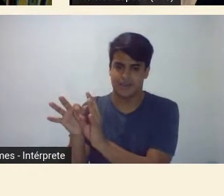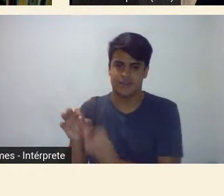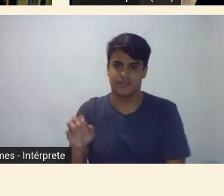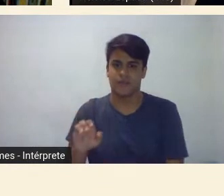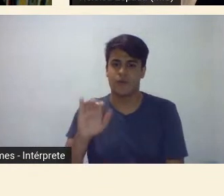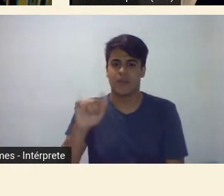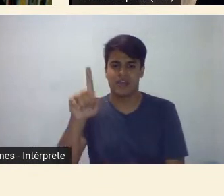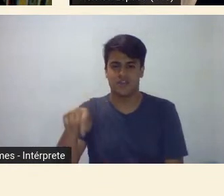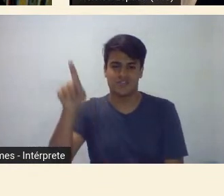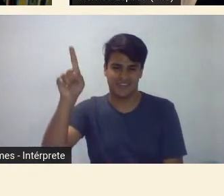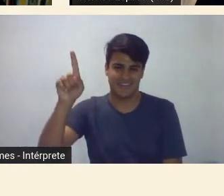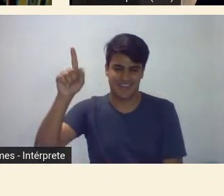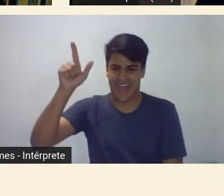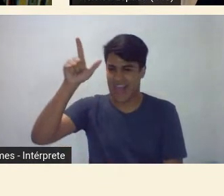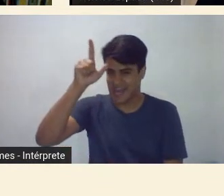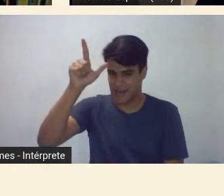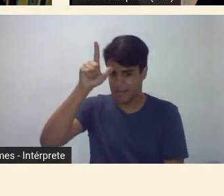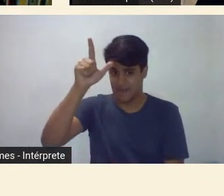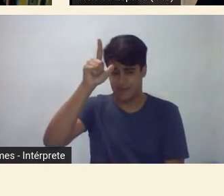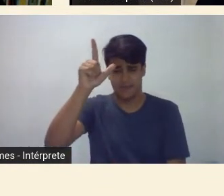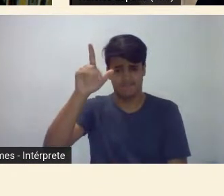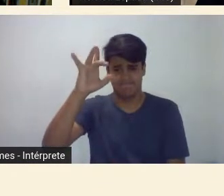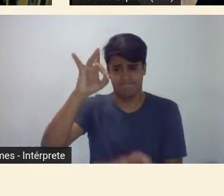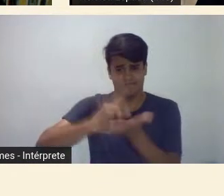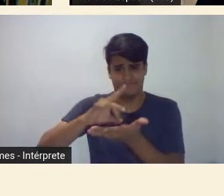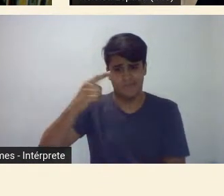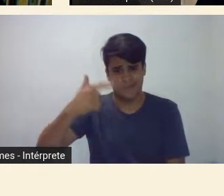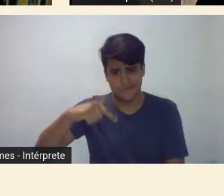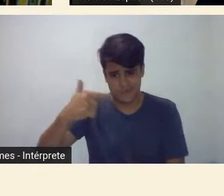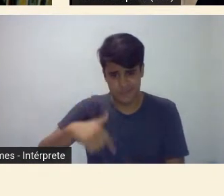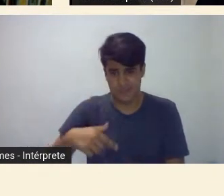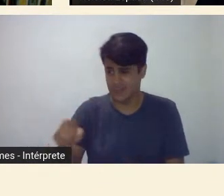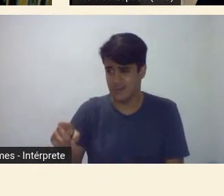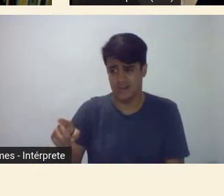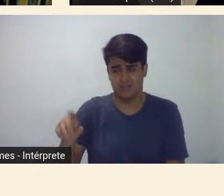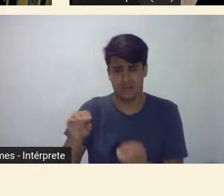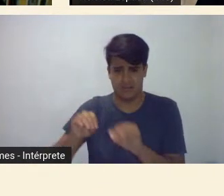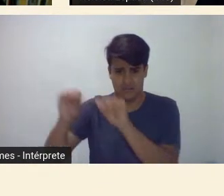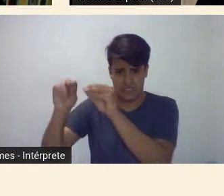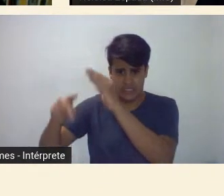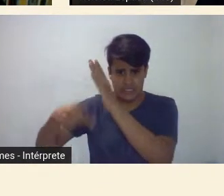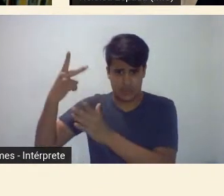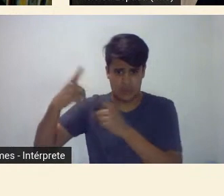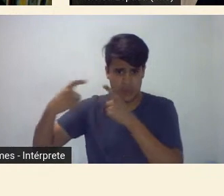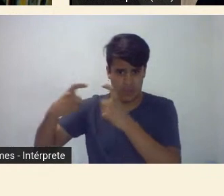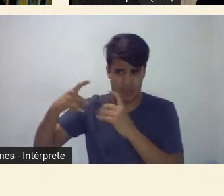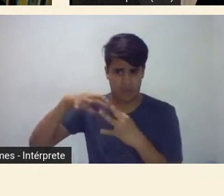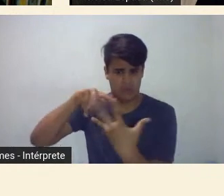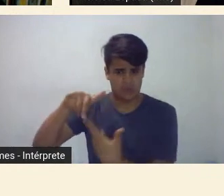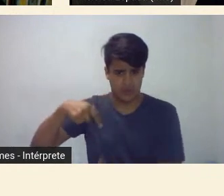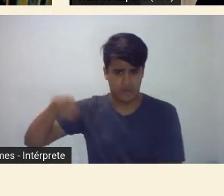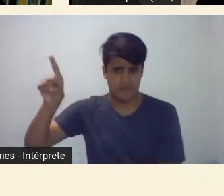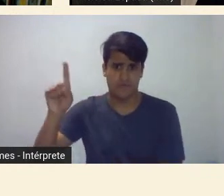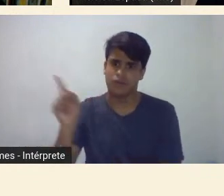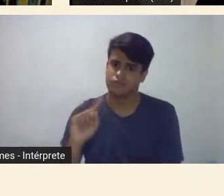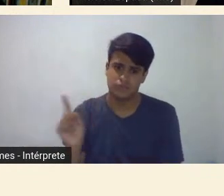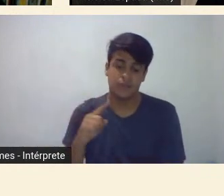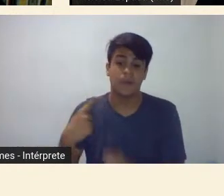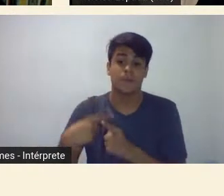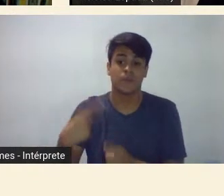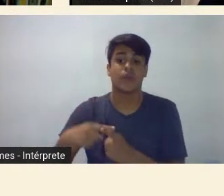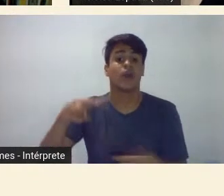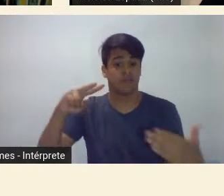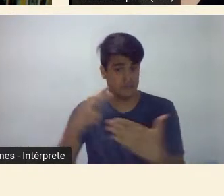alemães portanto quando não era verdade o Bles Andrade não foi para a Segunda Guerra Mundial porque ele tinha perdido um braço